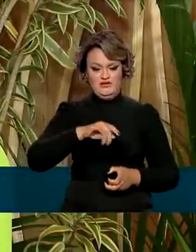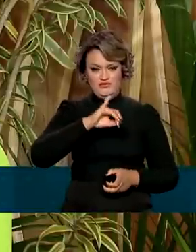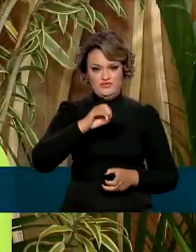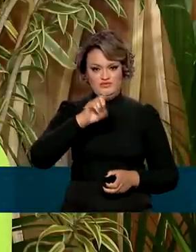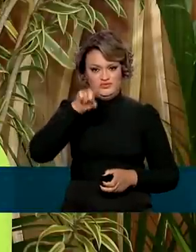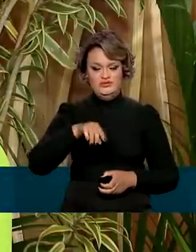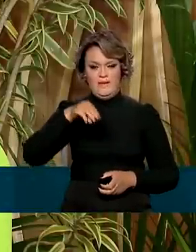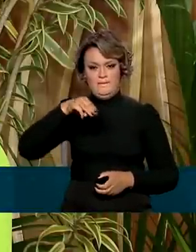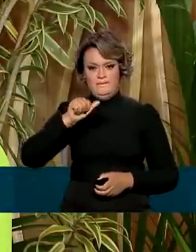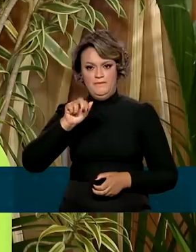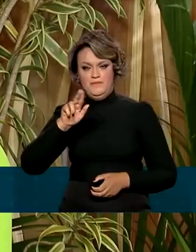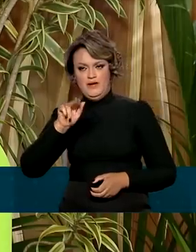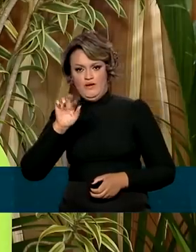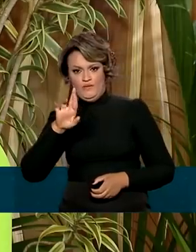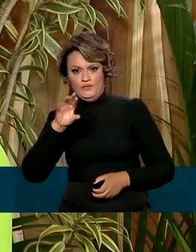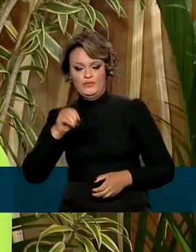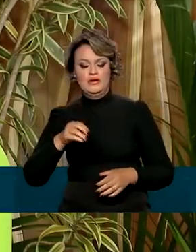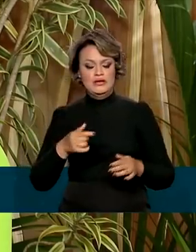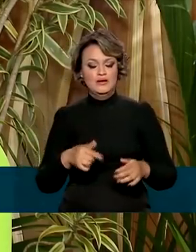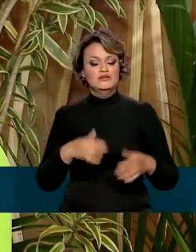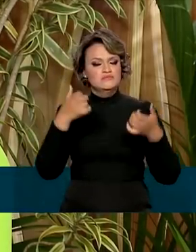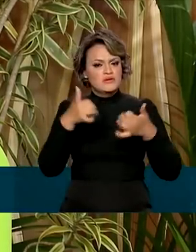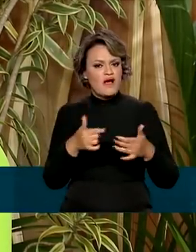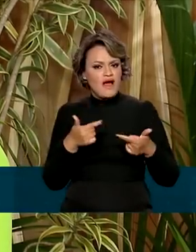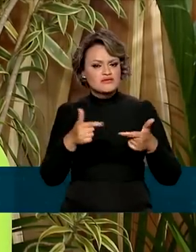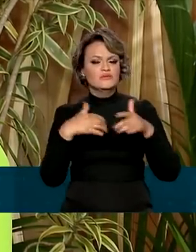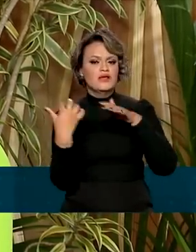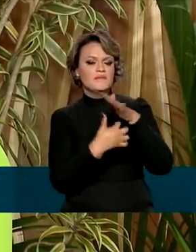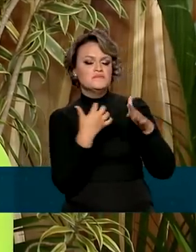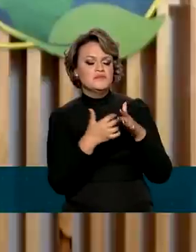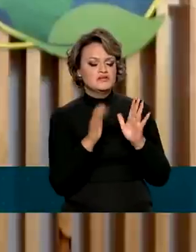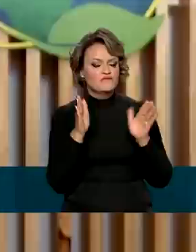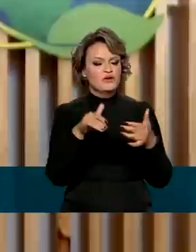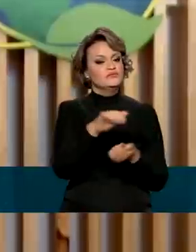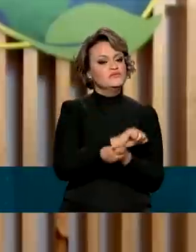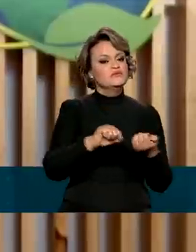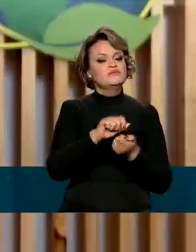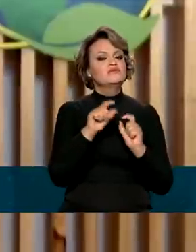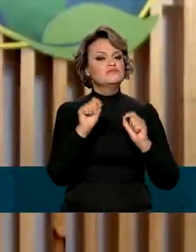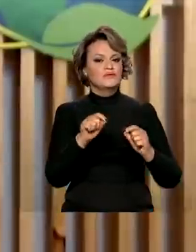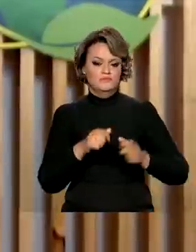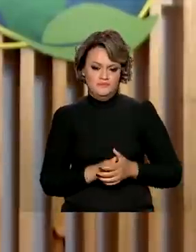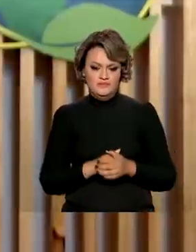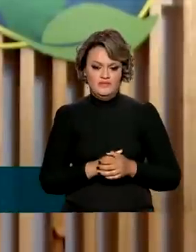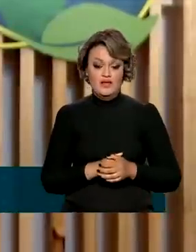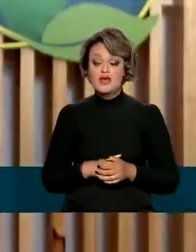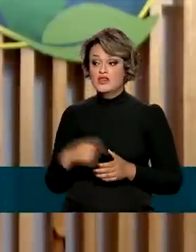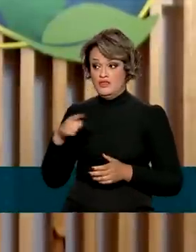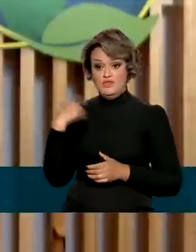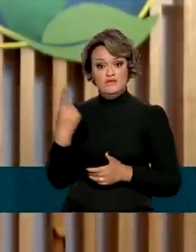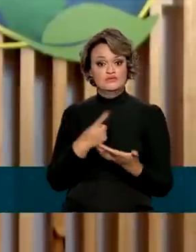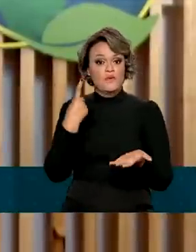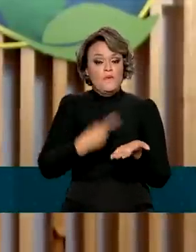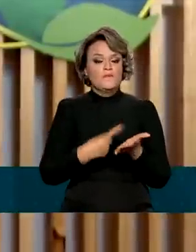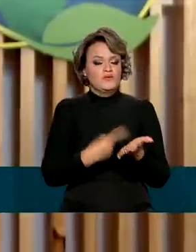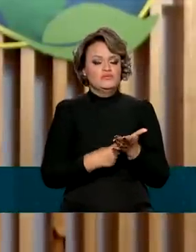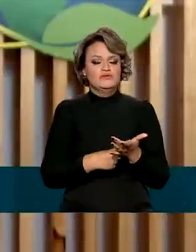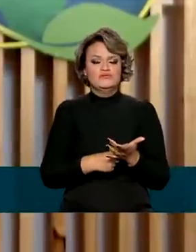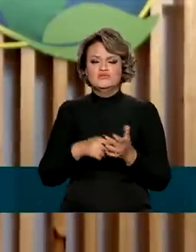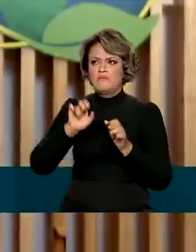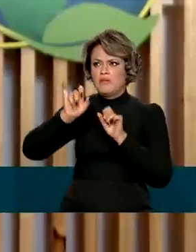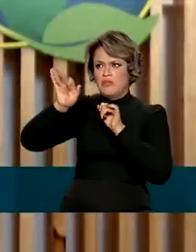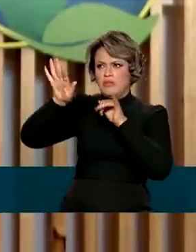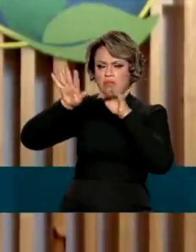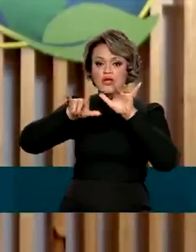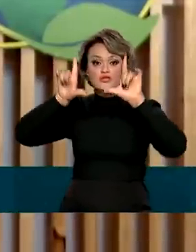Coelho, falou das ações da empresa focadas em sustentabilidade. Temos aí um compromisso de reduzir todas as